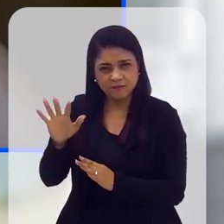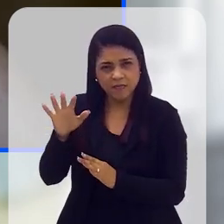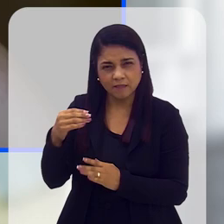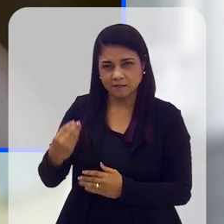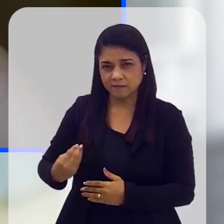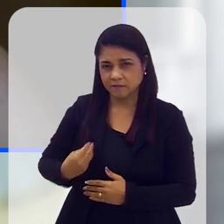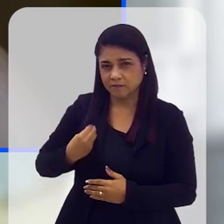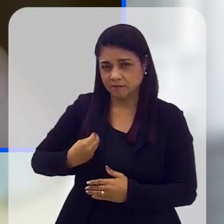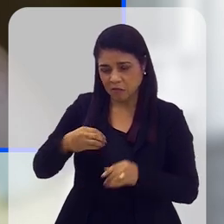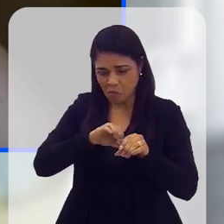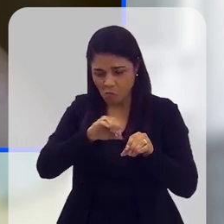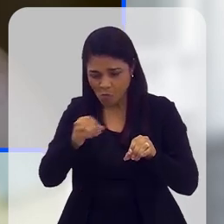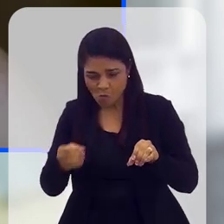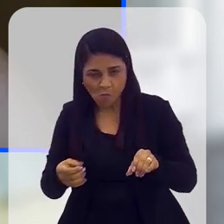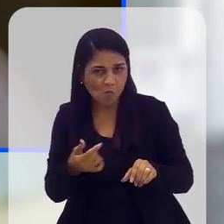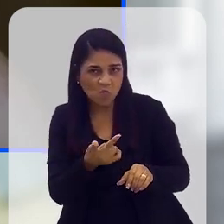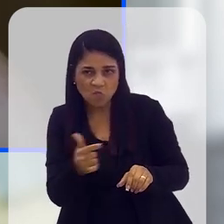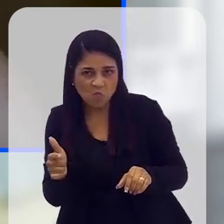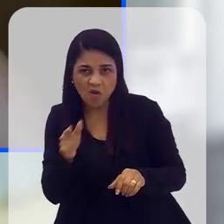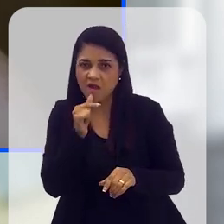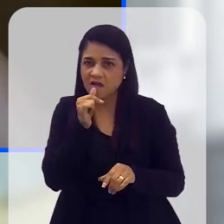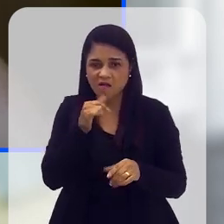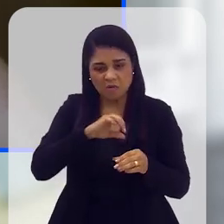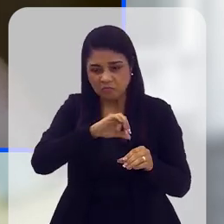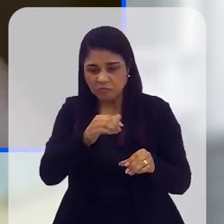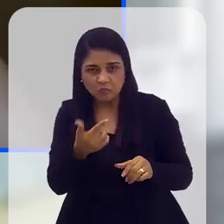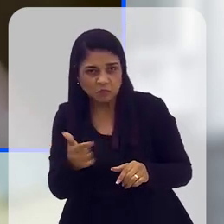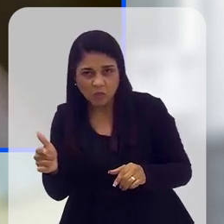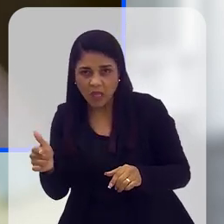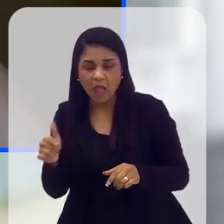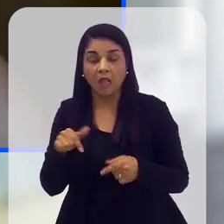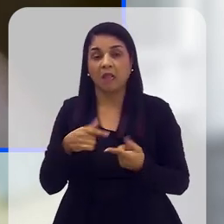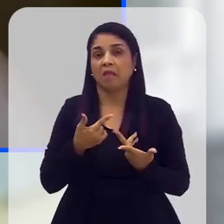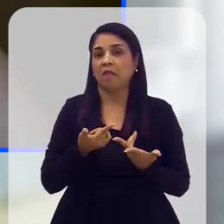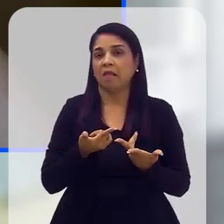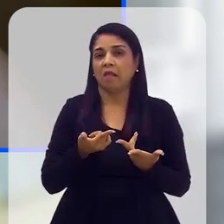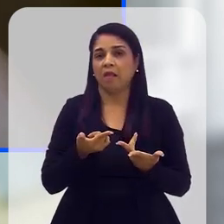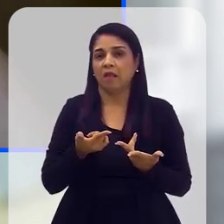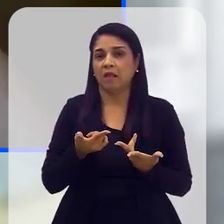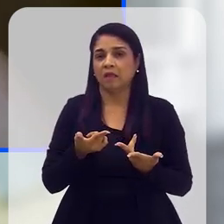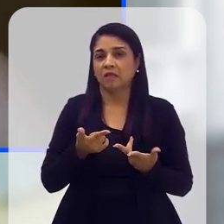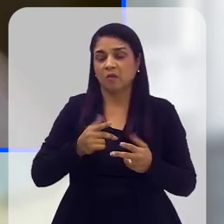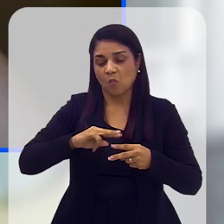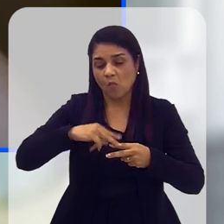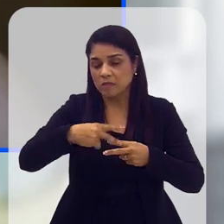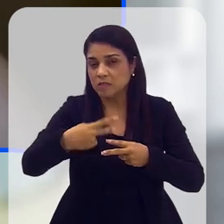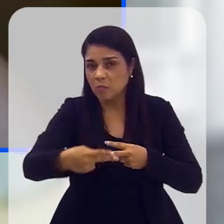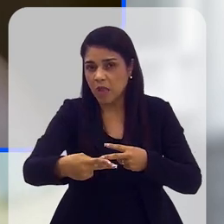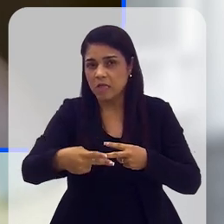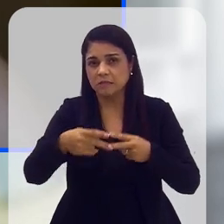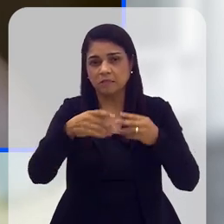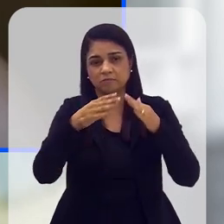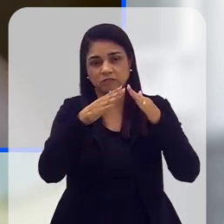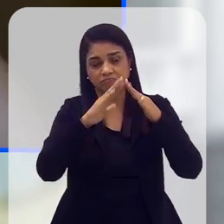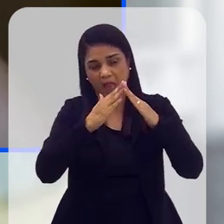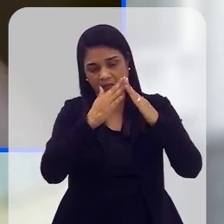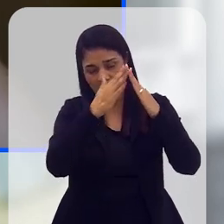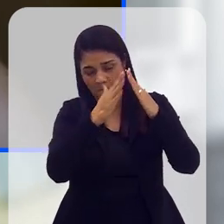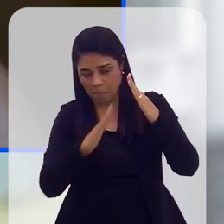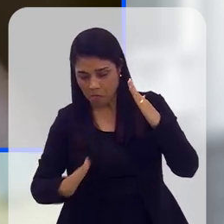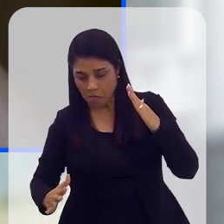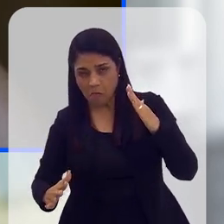vivendo sem saneamento básico, vivendo com as consequências diretas de um